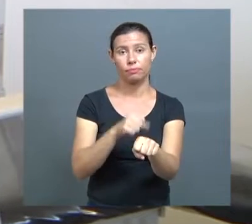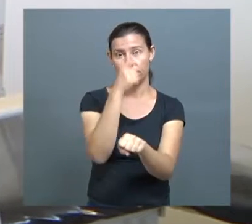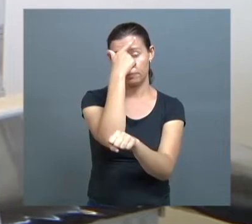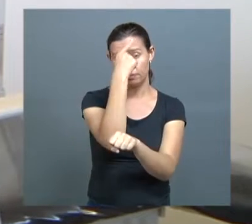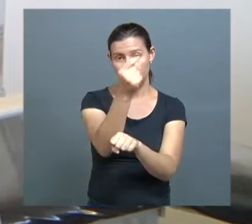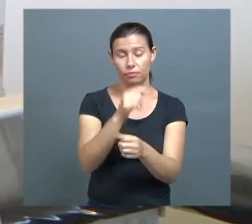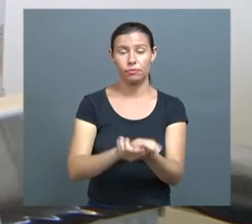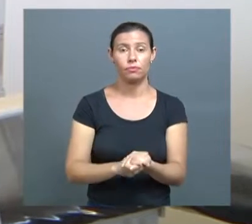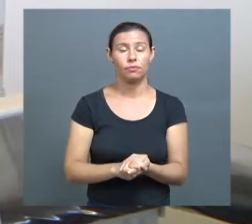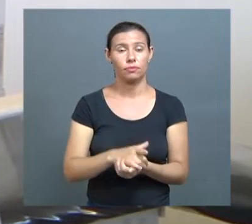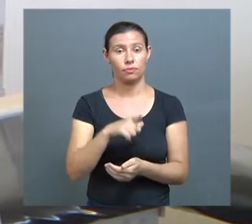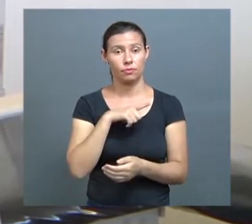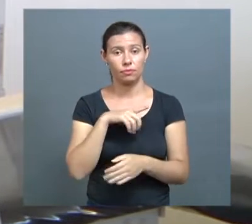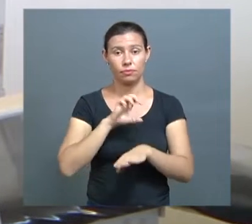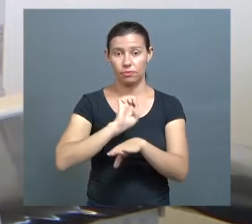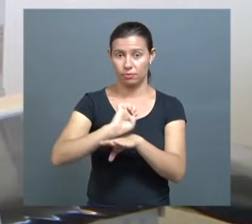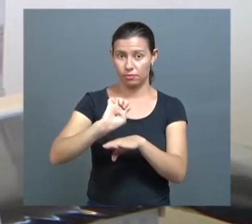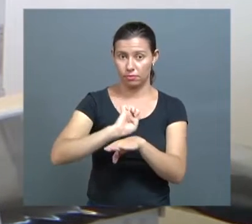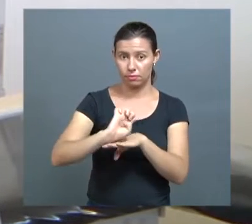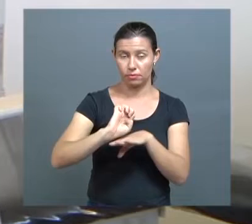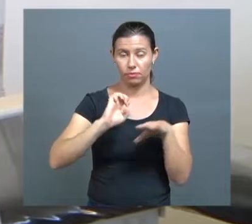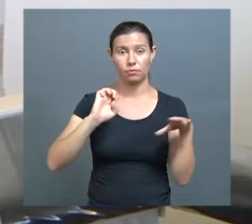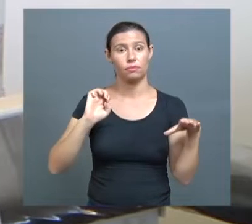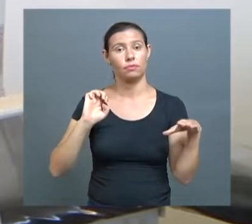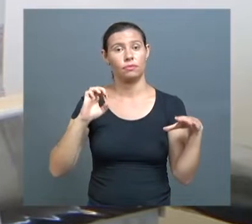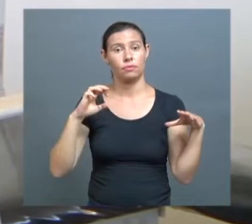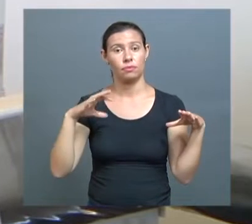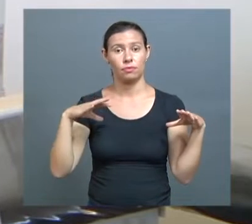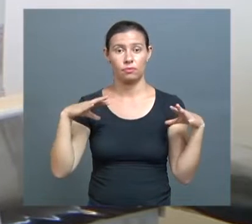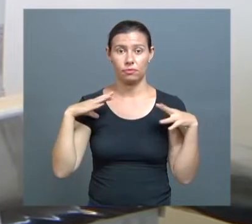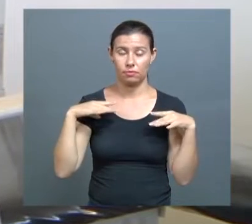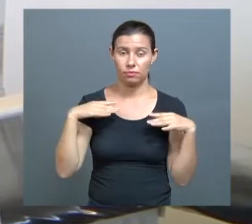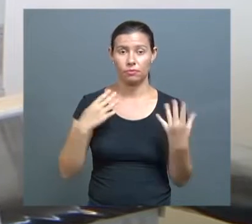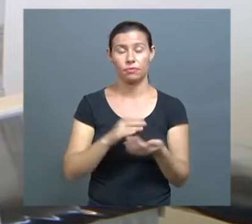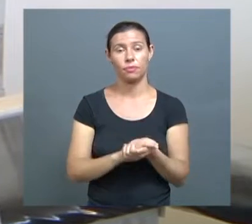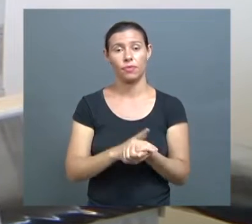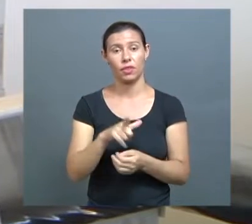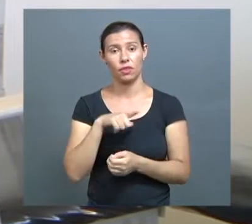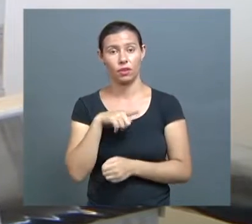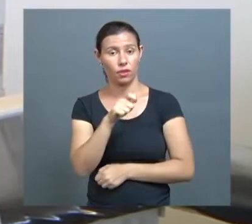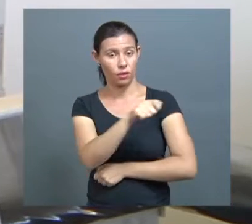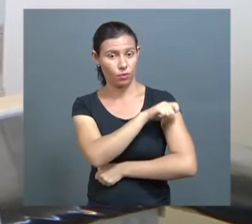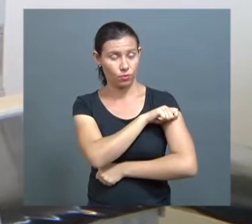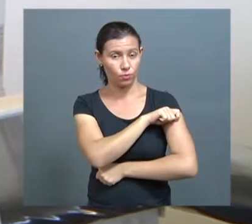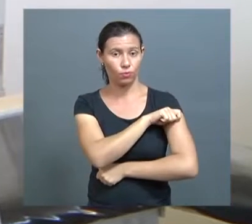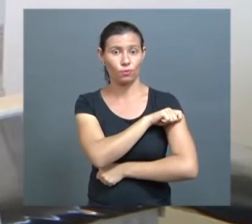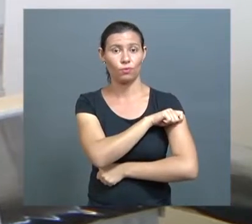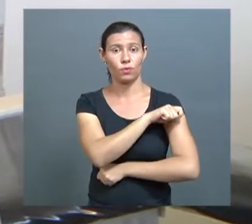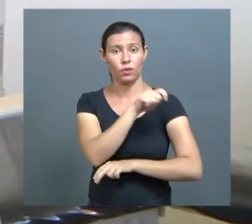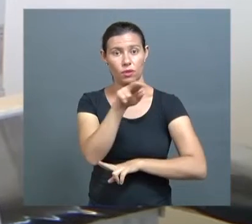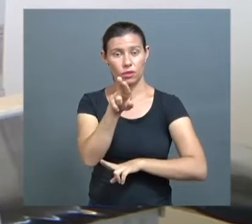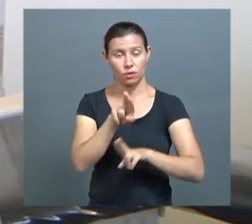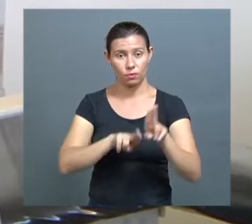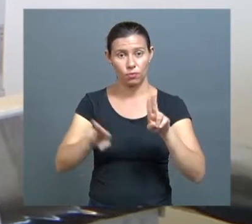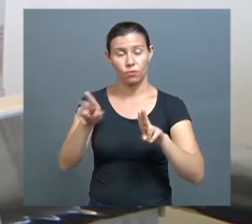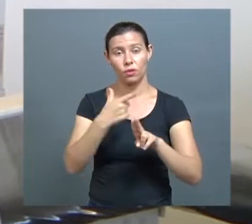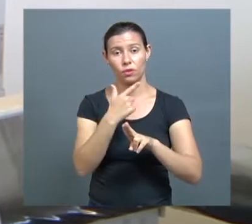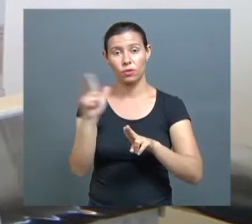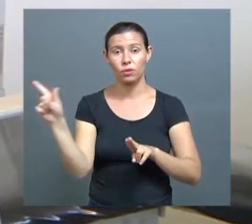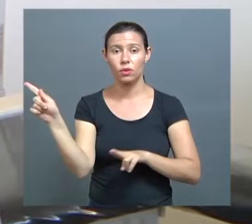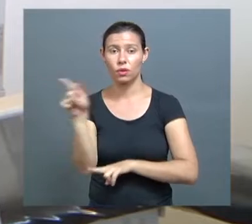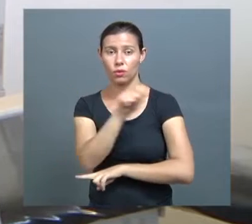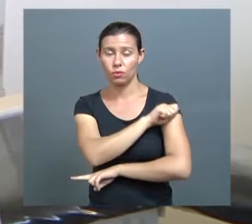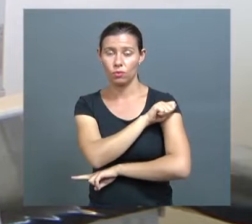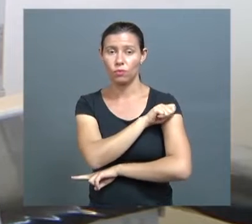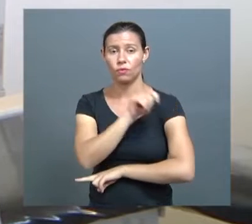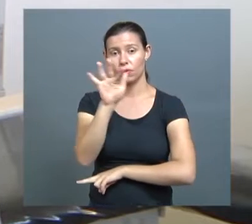existiam estágios de férias. estudantes que a gente recebia não só estudantes aqui da UFU, mas a gente recebia estudantes em grande quantidade